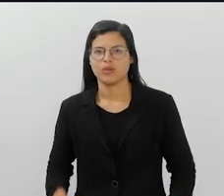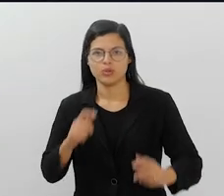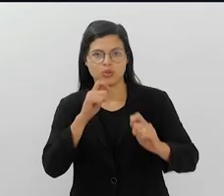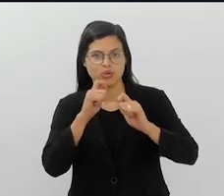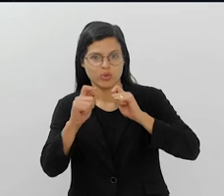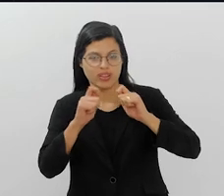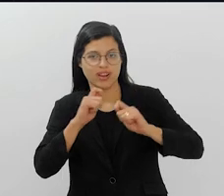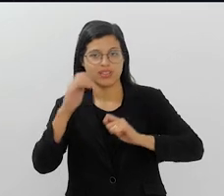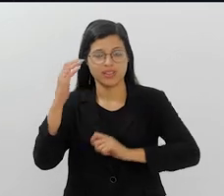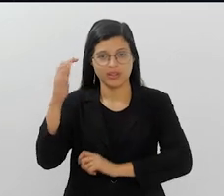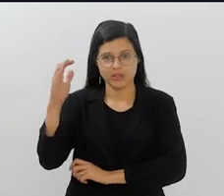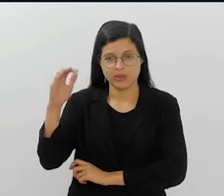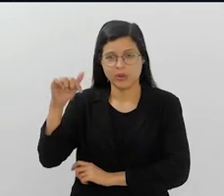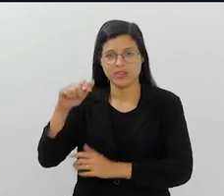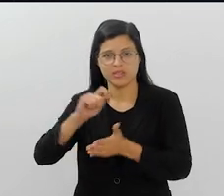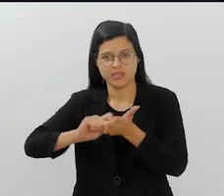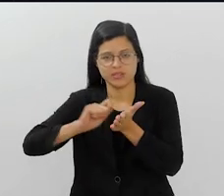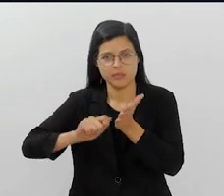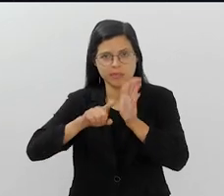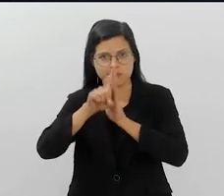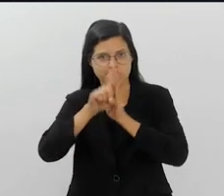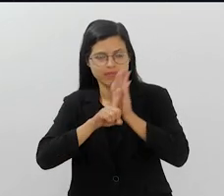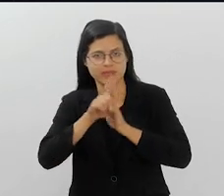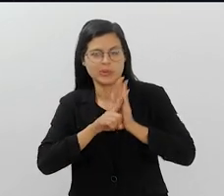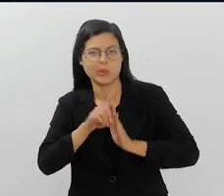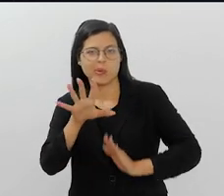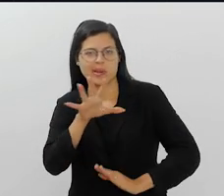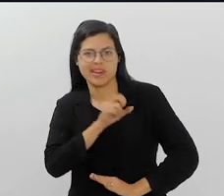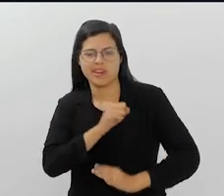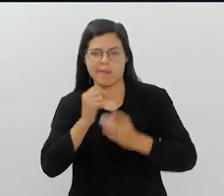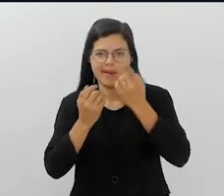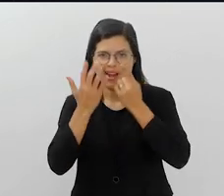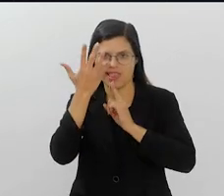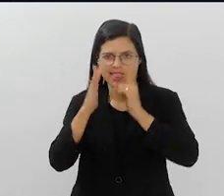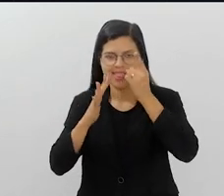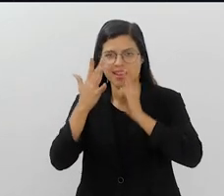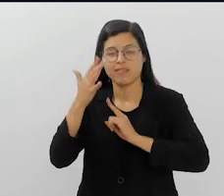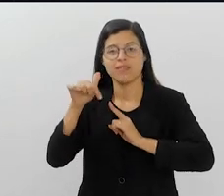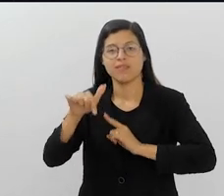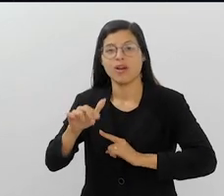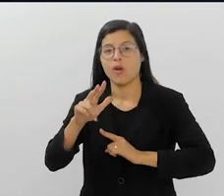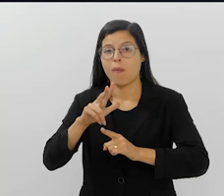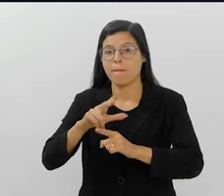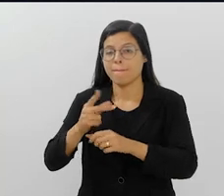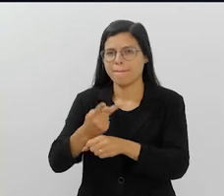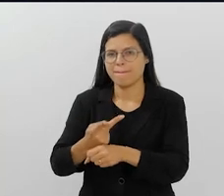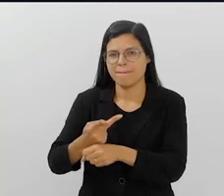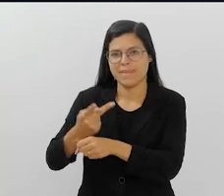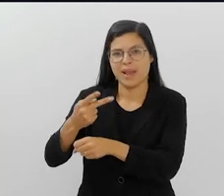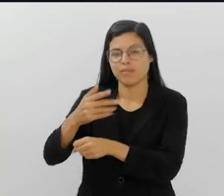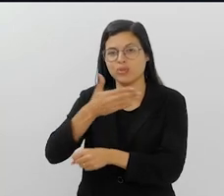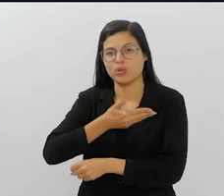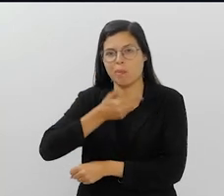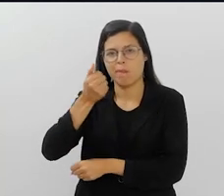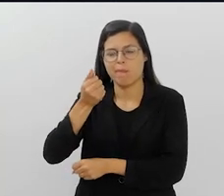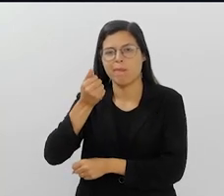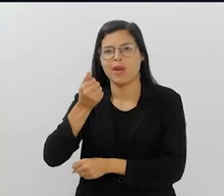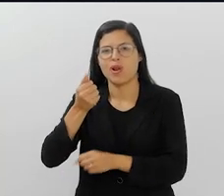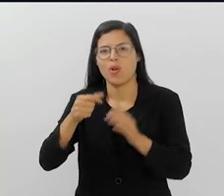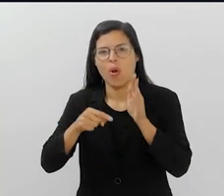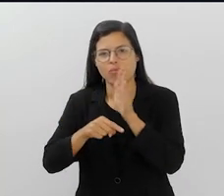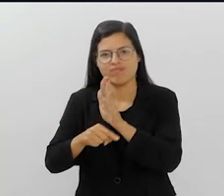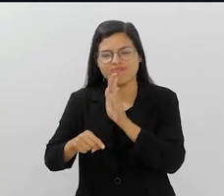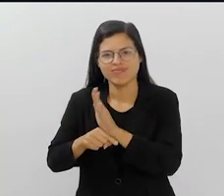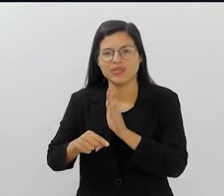Jornalista niteroense, escritor, pesquisador e apaixonado por carnaval. Ele conquistou o Prêmio ESSO de Melhor Contribuição à